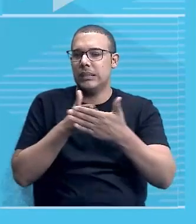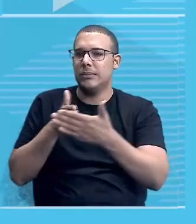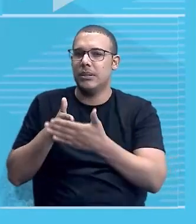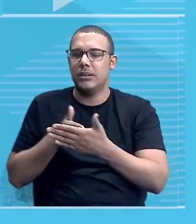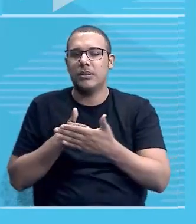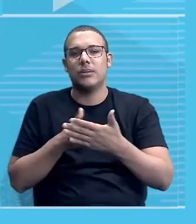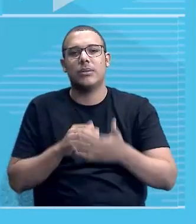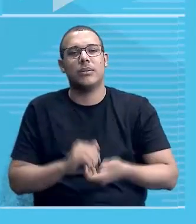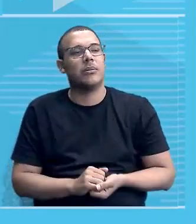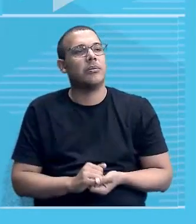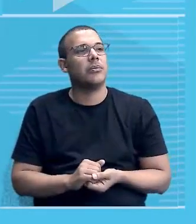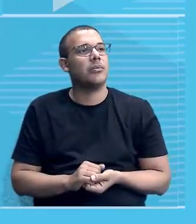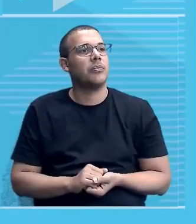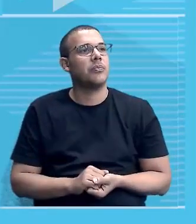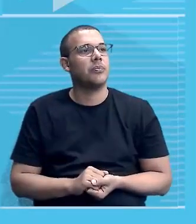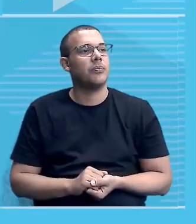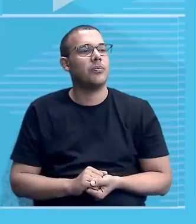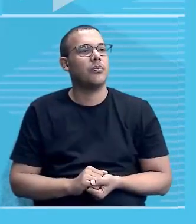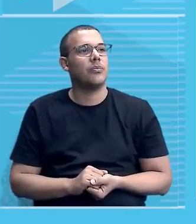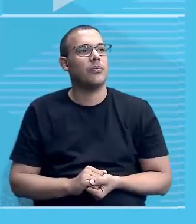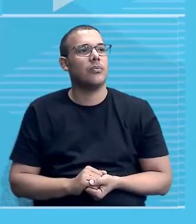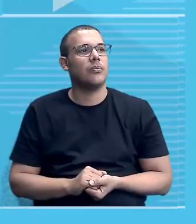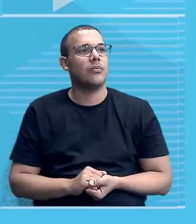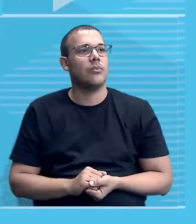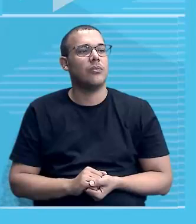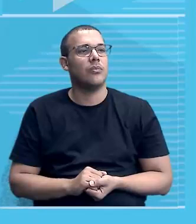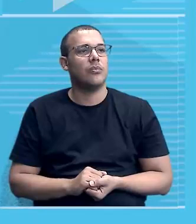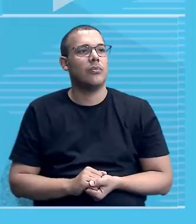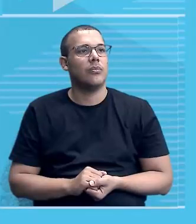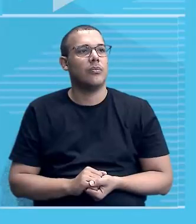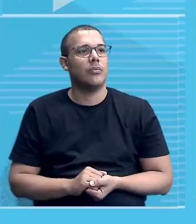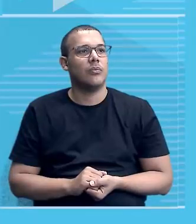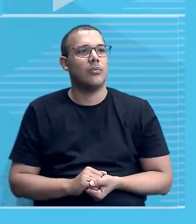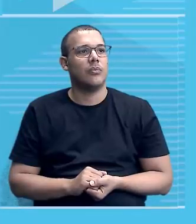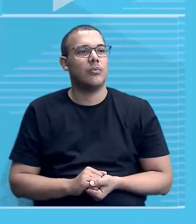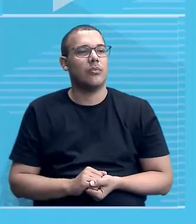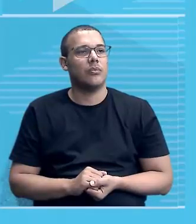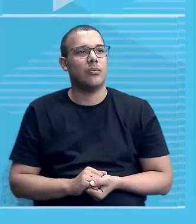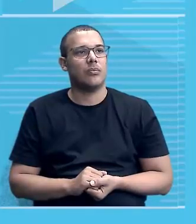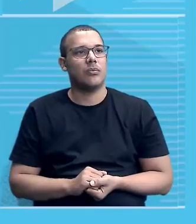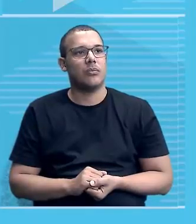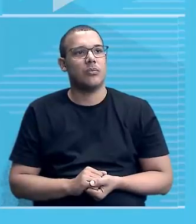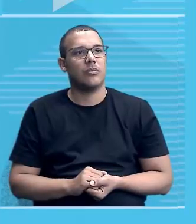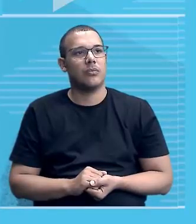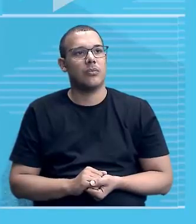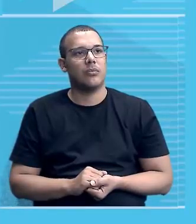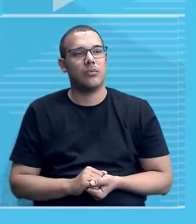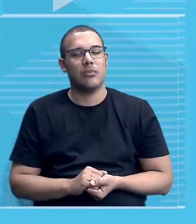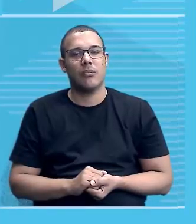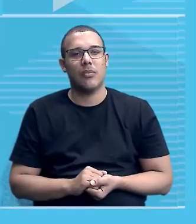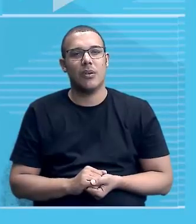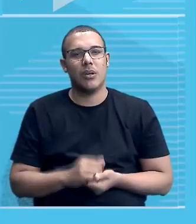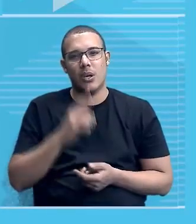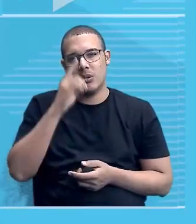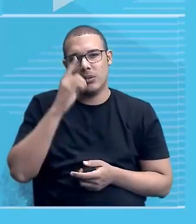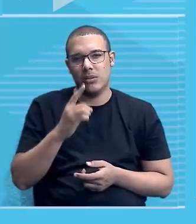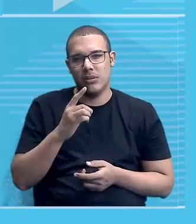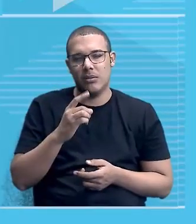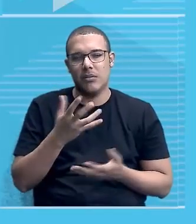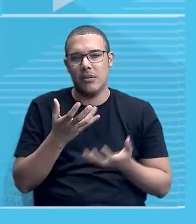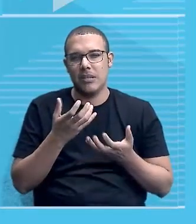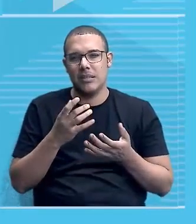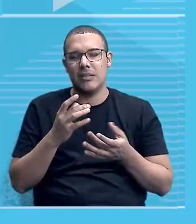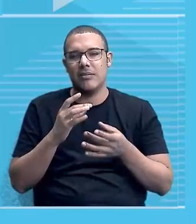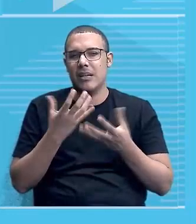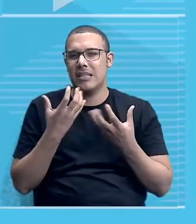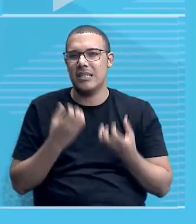tal, até porque quem está no poder como um ditador não vai aceitar muita liberdade de imprensa, não, viu?